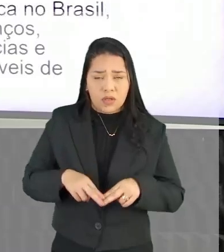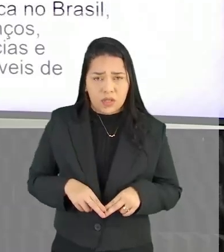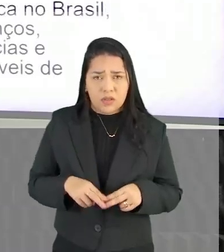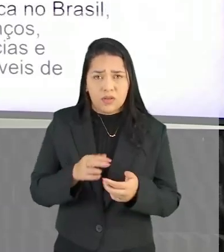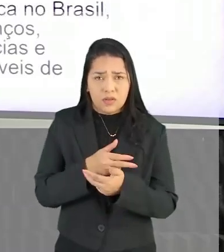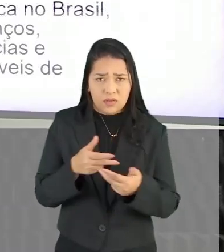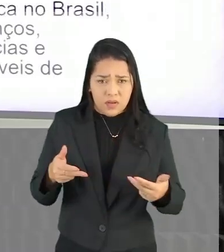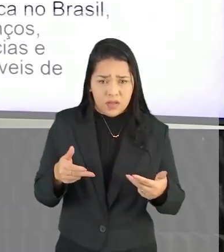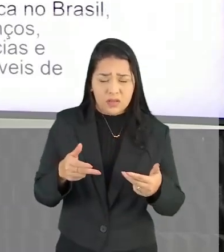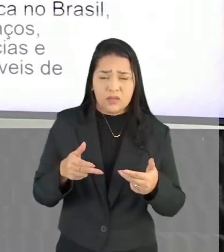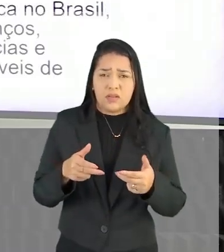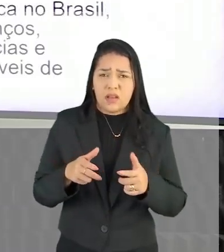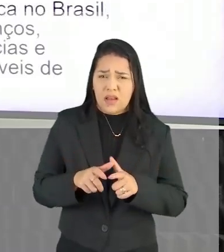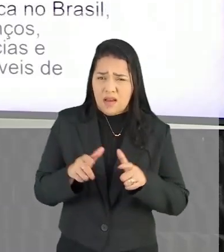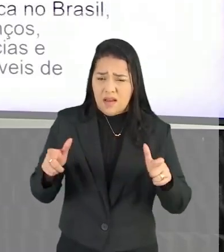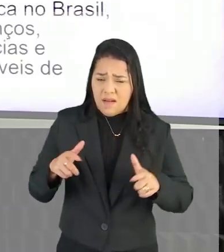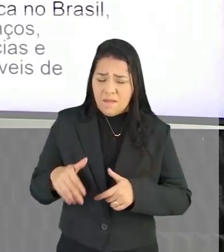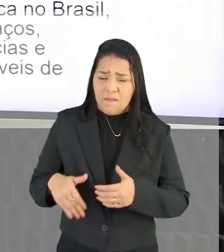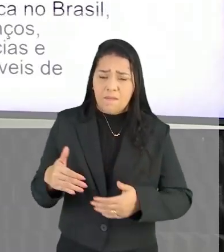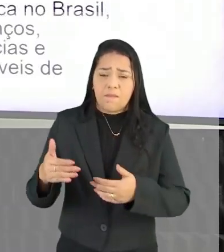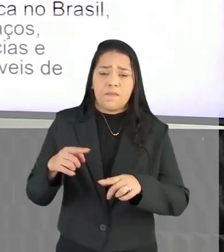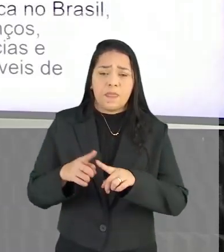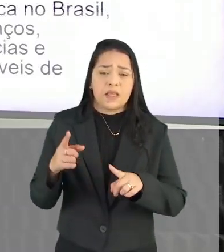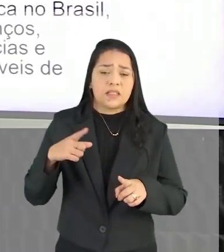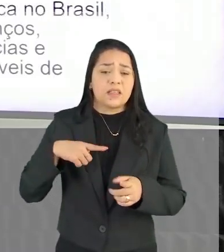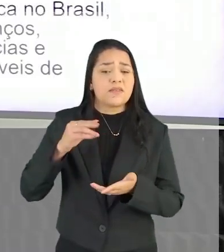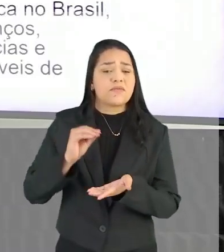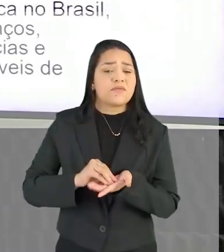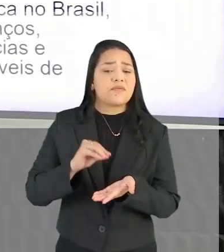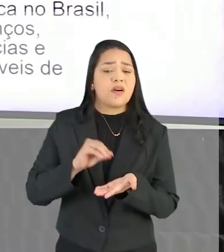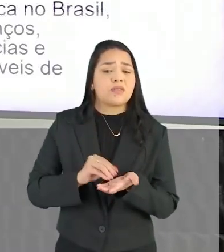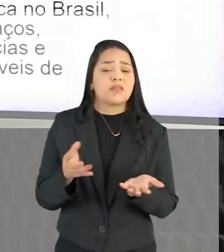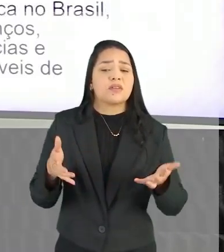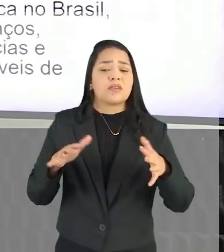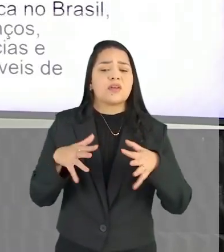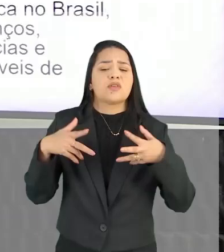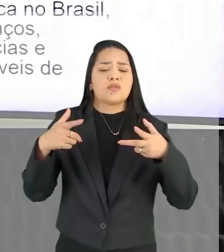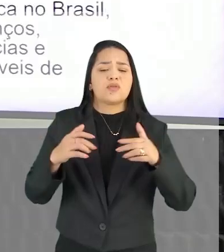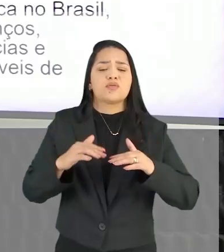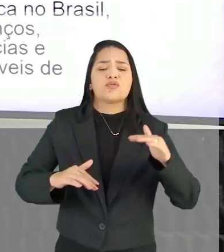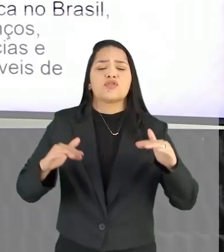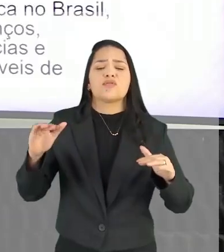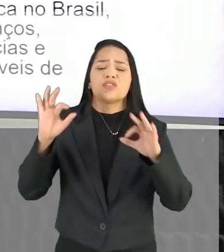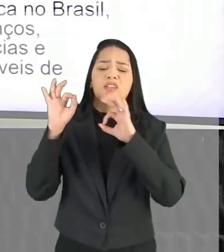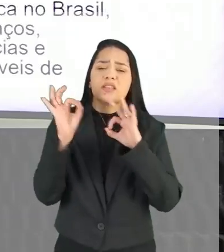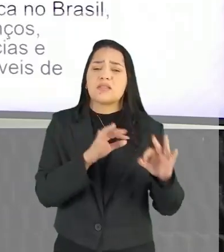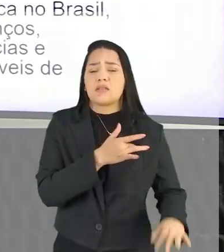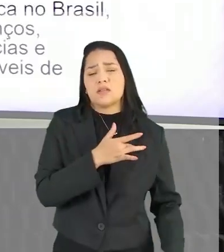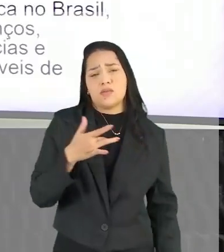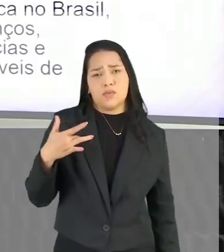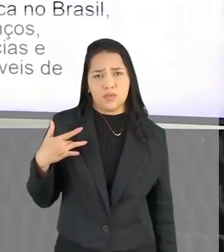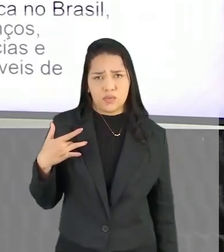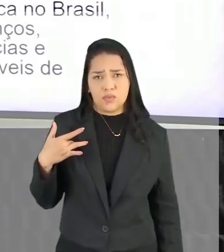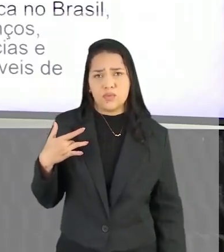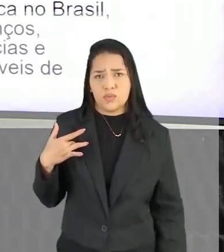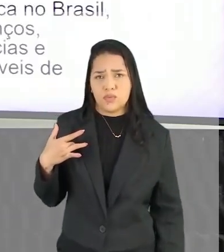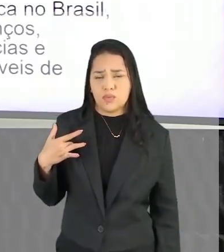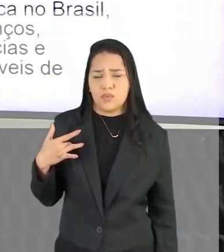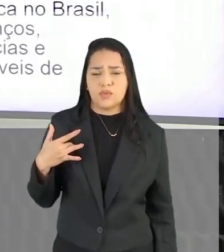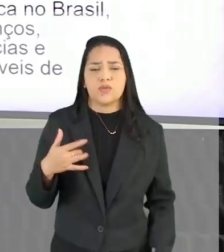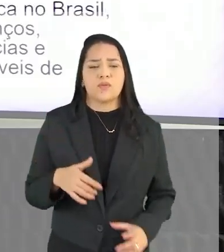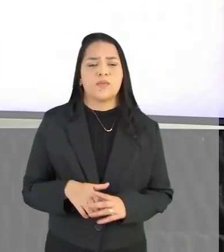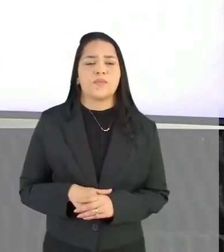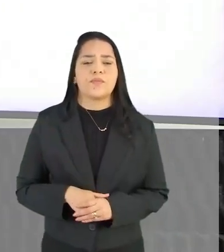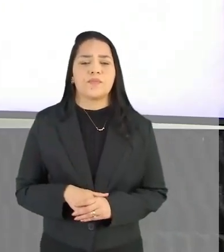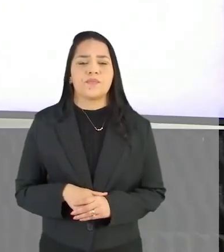Apesar dos indiscutíveis avanços Apresenta um cenário De deficiências E falta de integração Em todos os níveis De atenção à saúde Dois